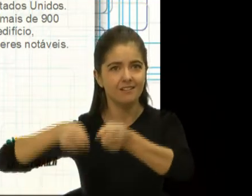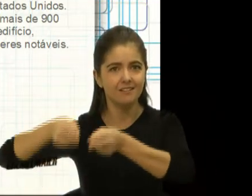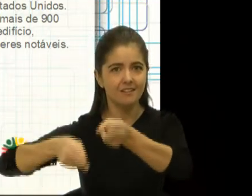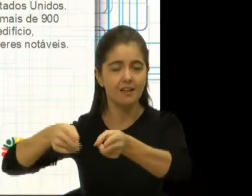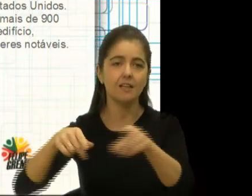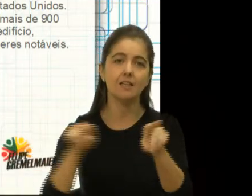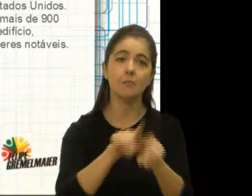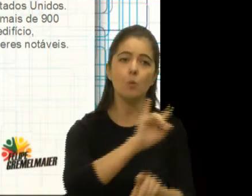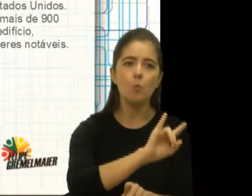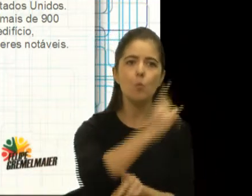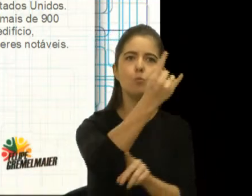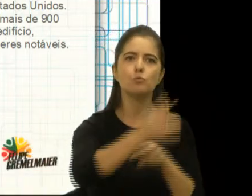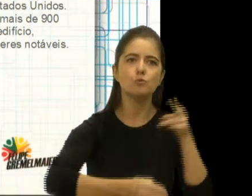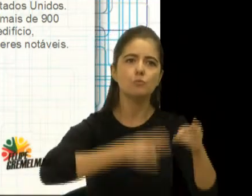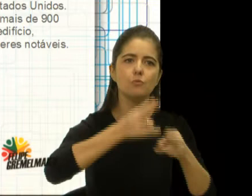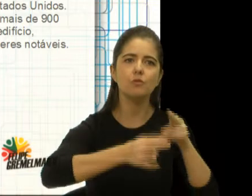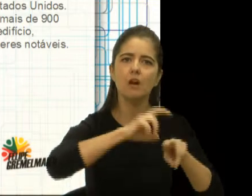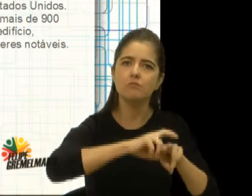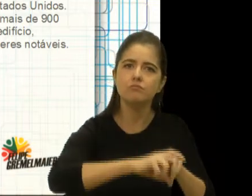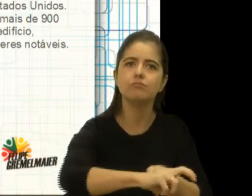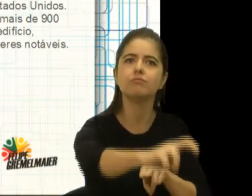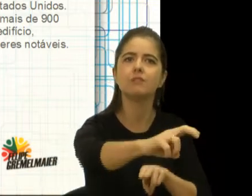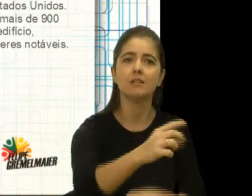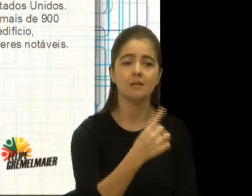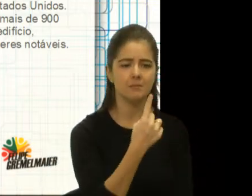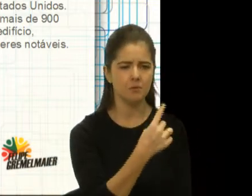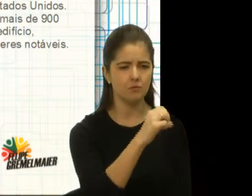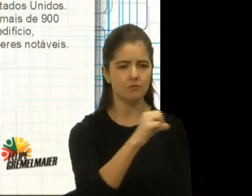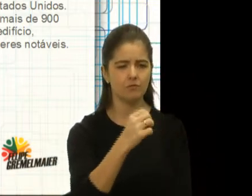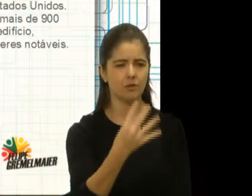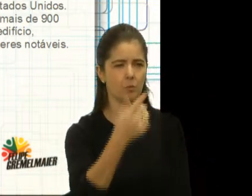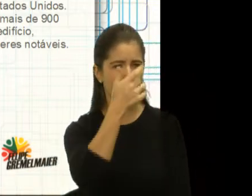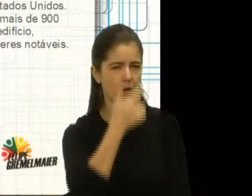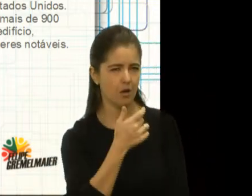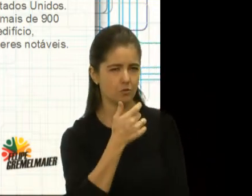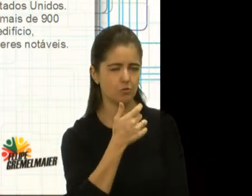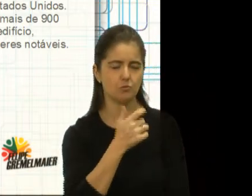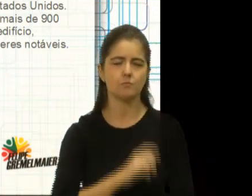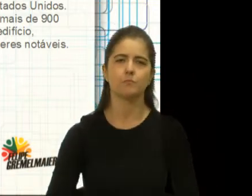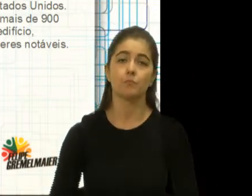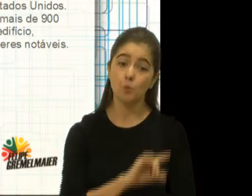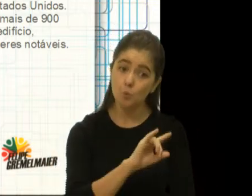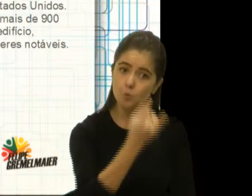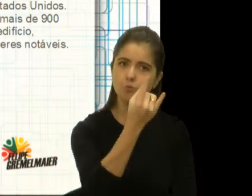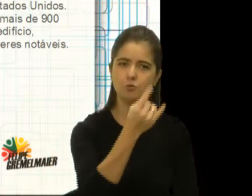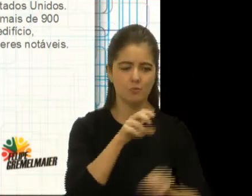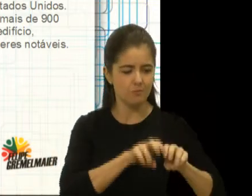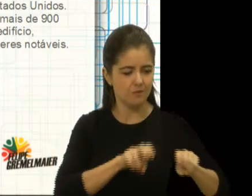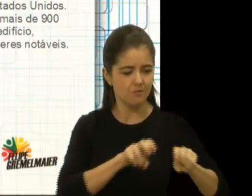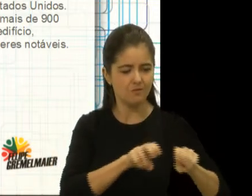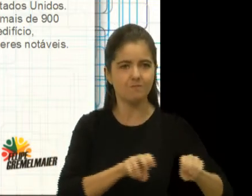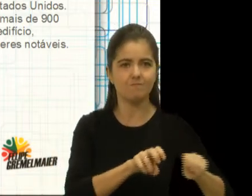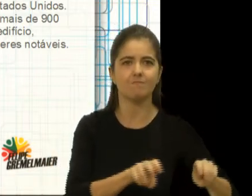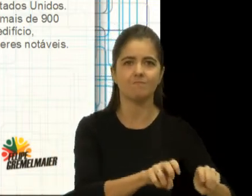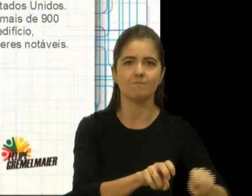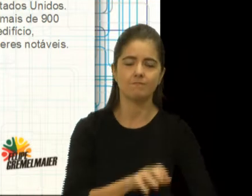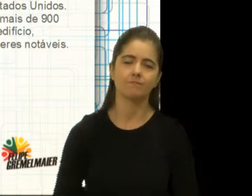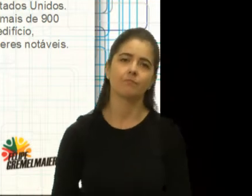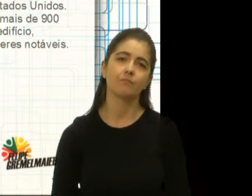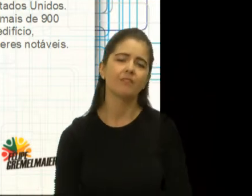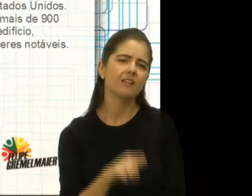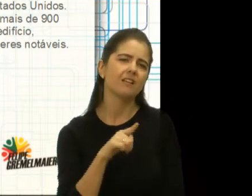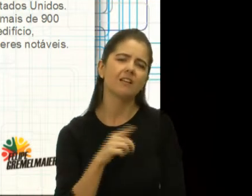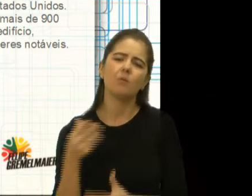último trem de Caxias também, em 1994, se eu não estou enganado, o último trem de passageiros. Então, existem tantos